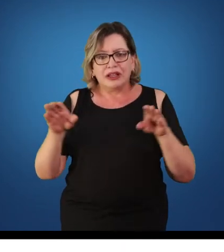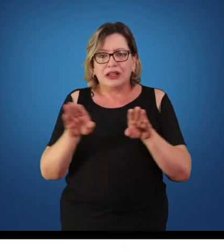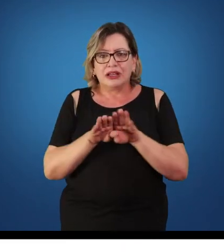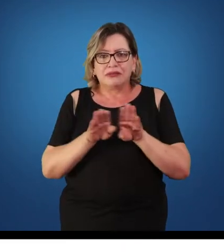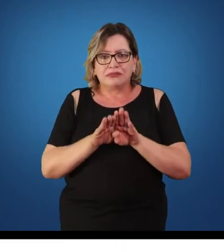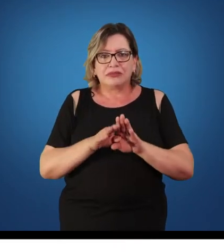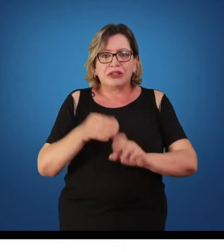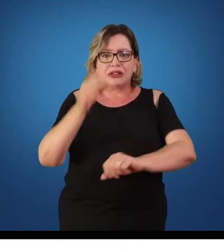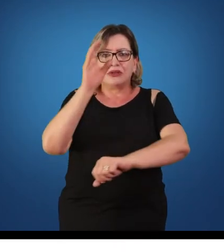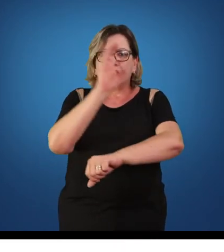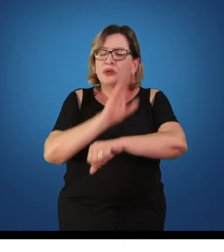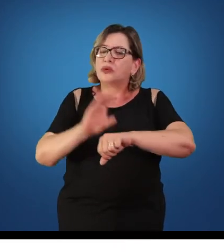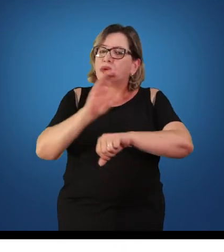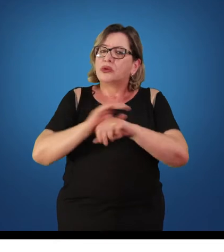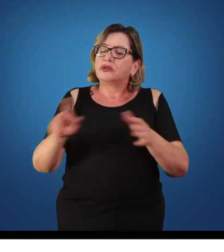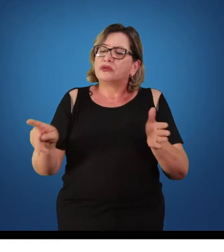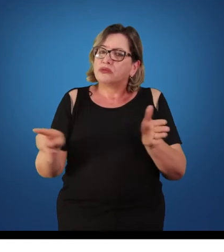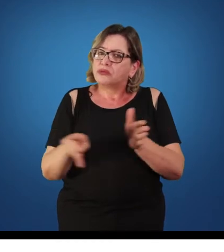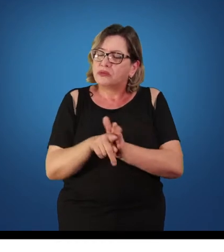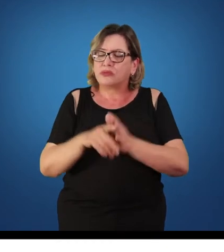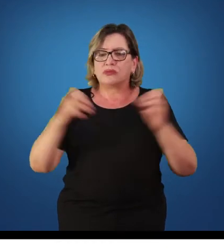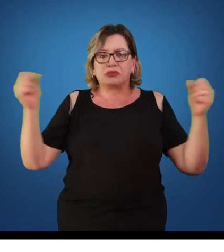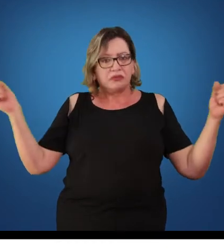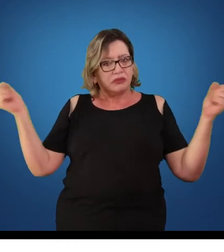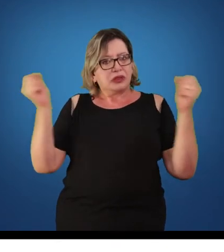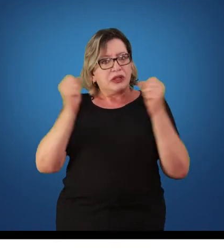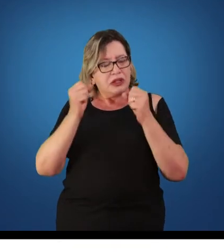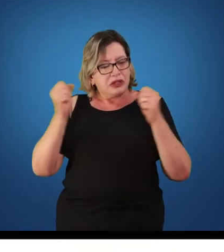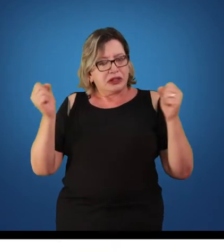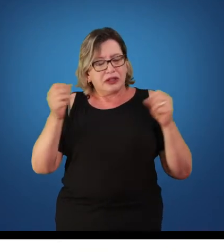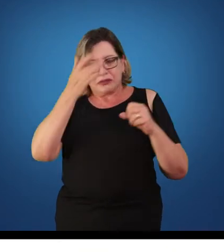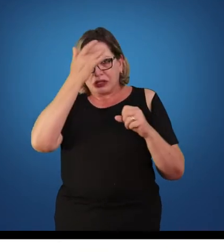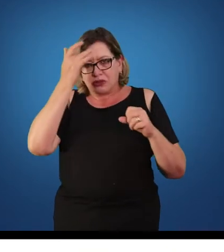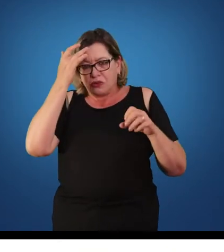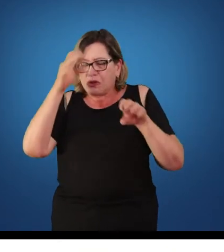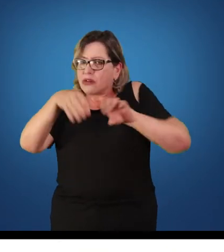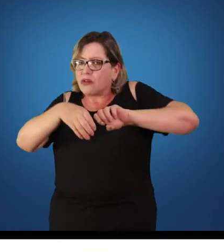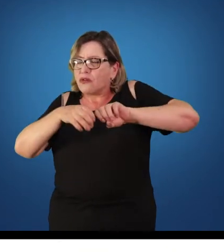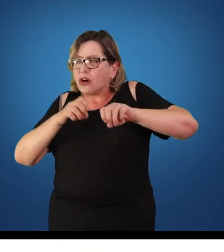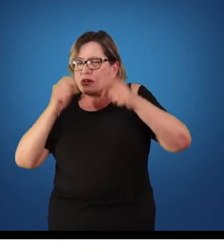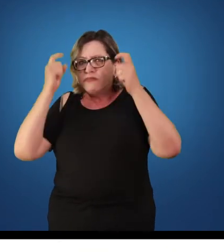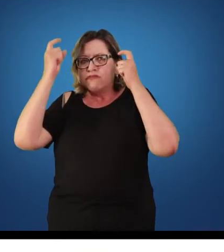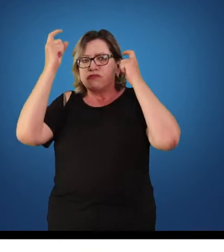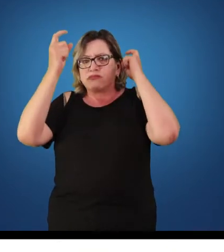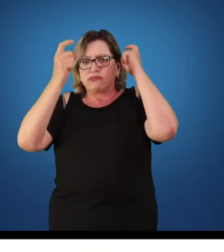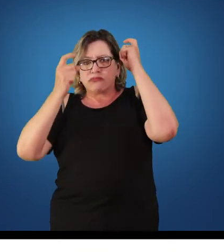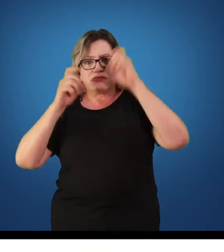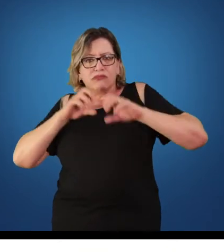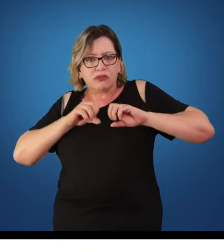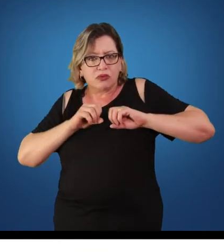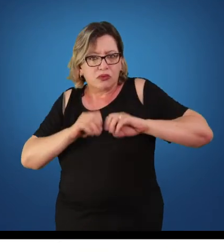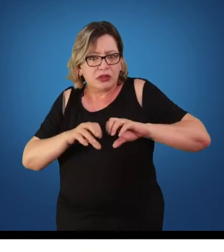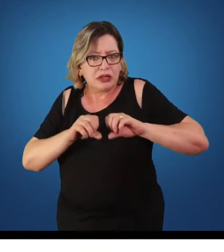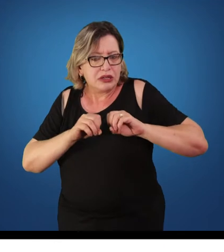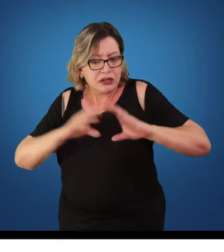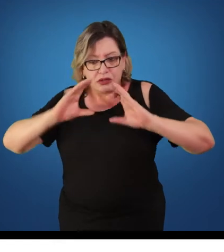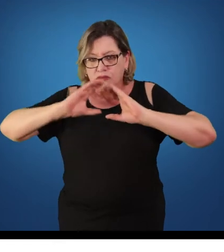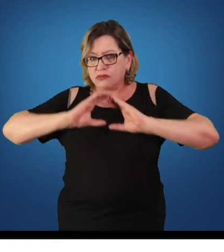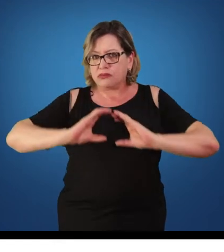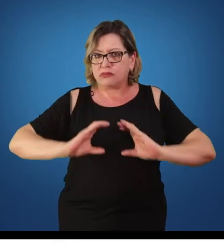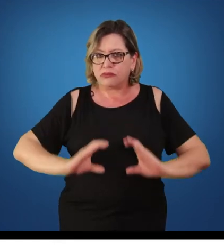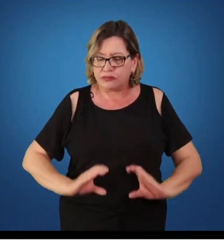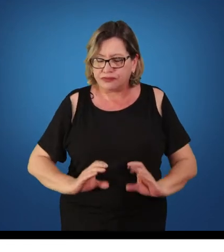física passam a formar profissionais preocupados com a formação educativa dos cidadãos.